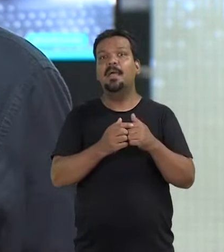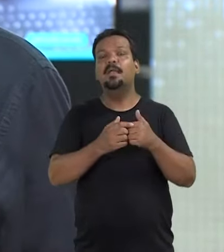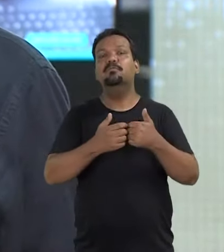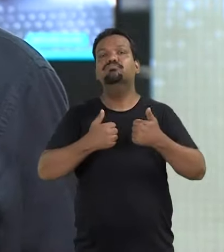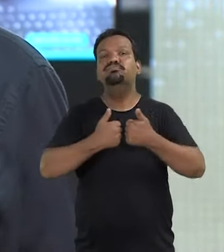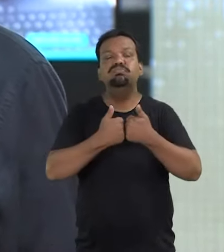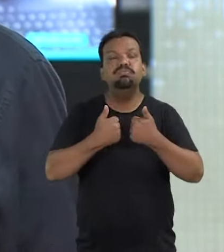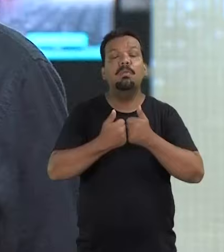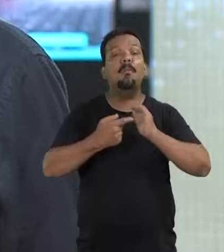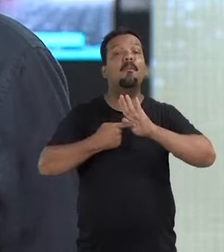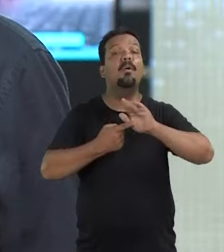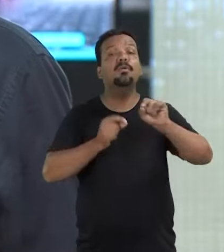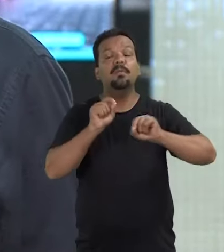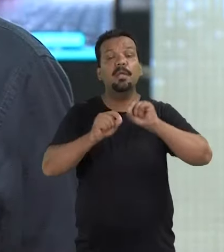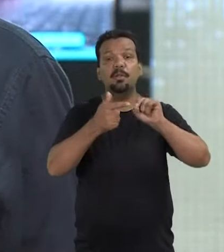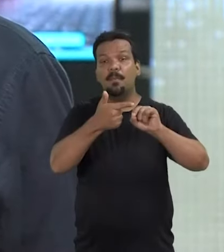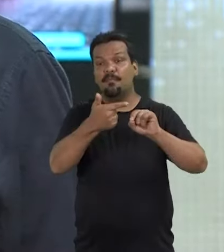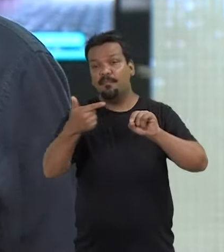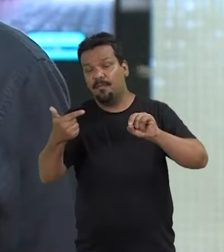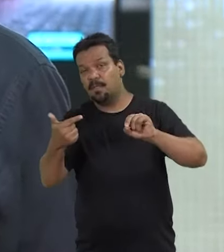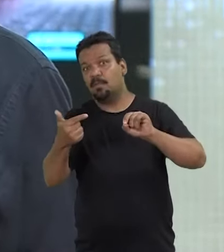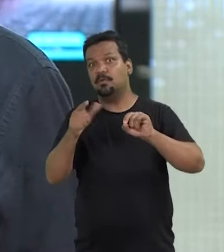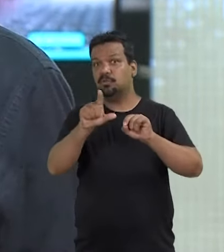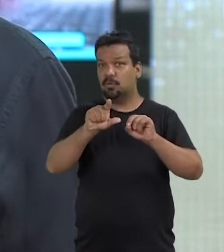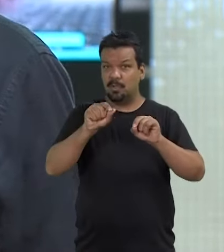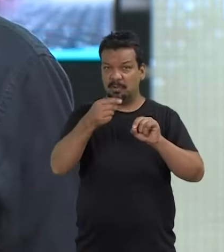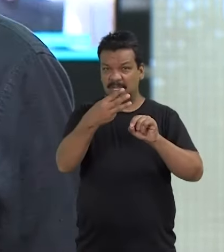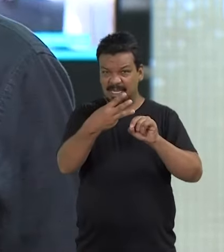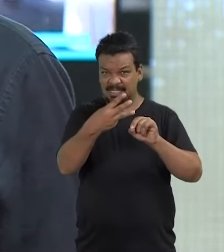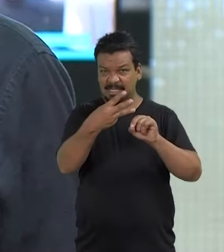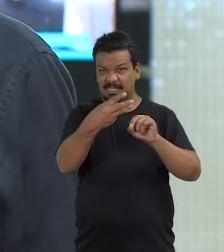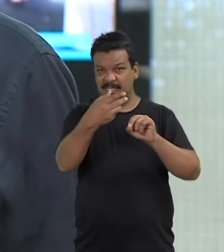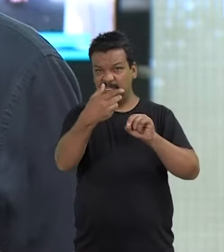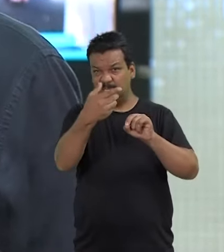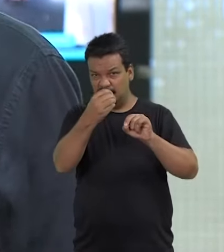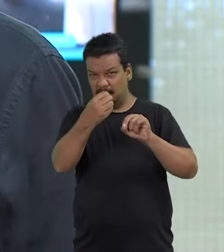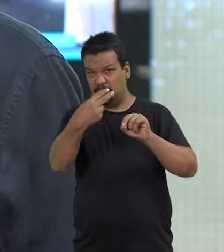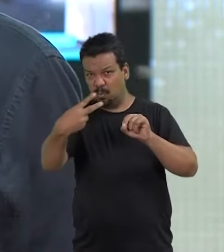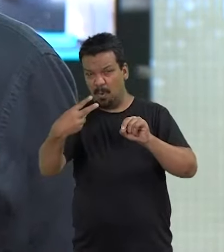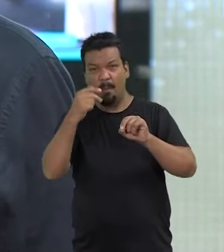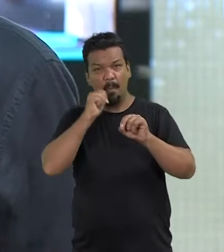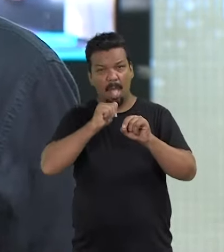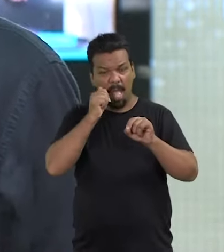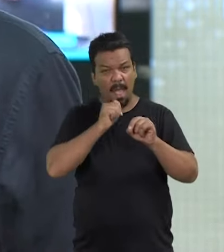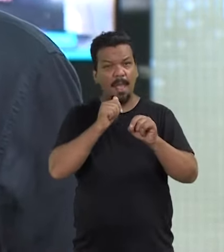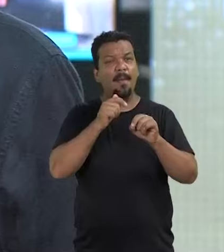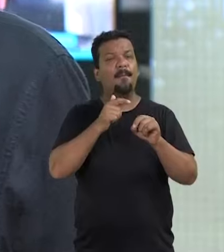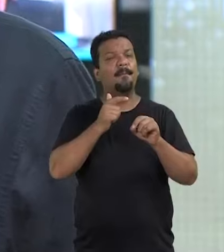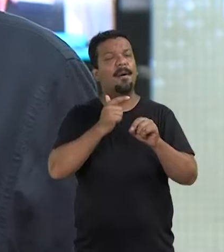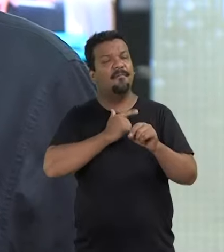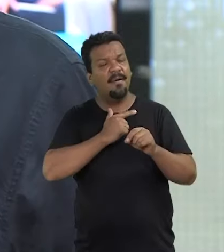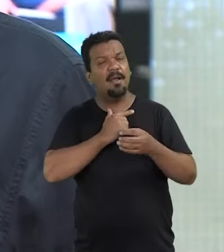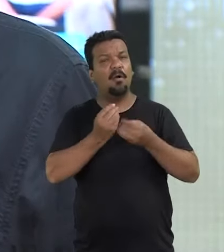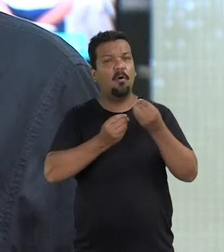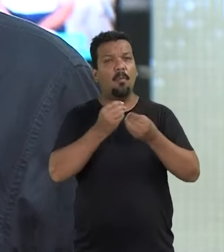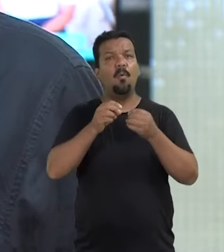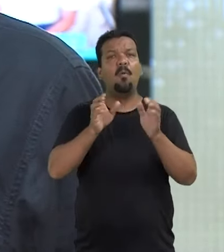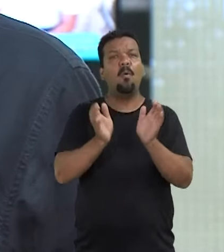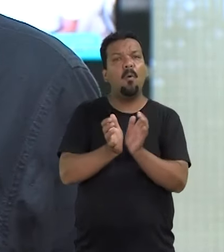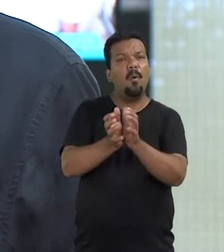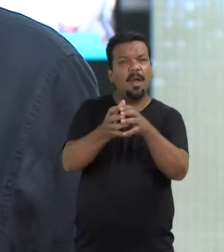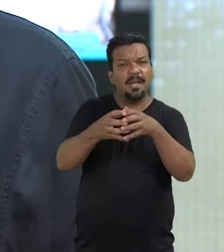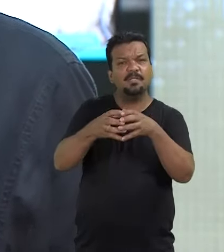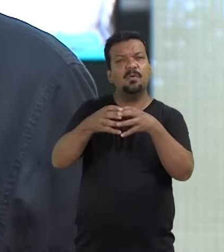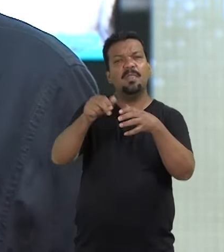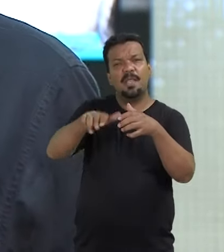Tribunal Superior Eleitoral apontam que em 2022 elegeu 302 mulheres para cargos no Congresso